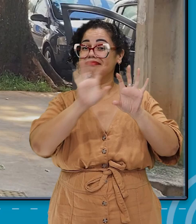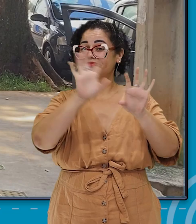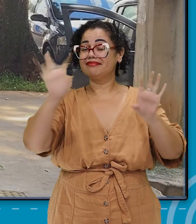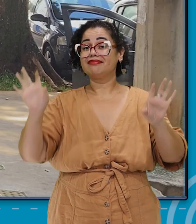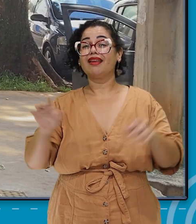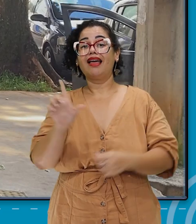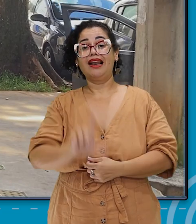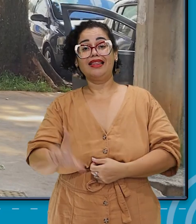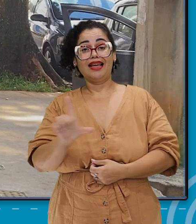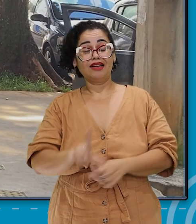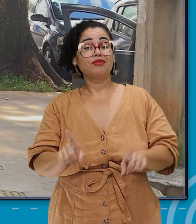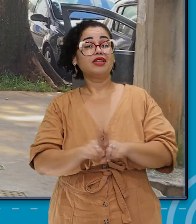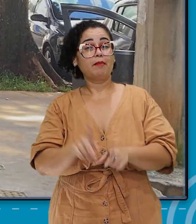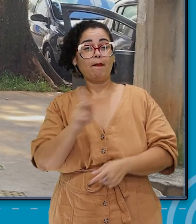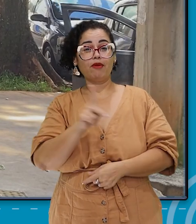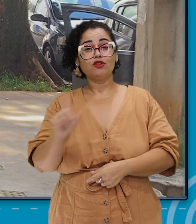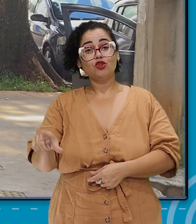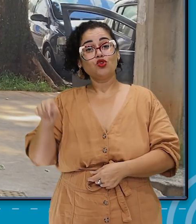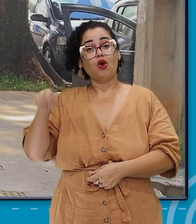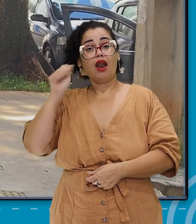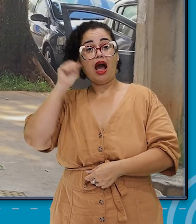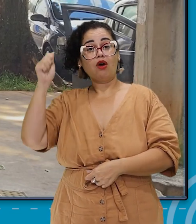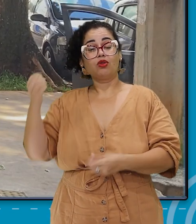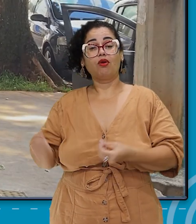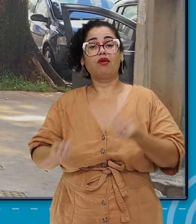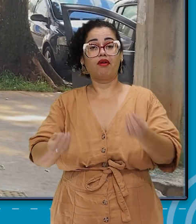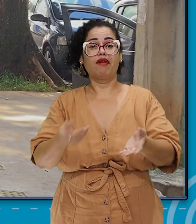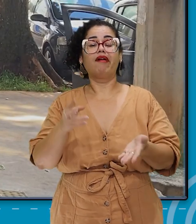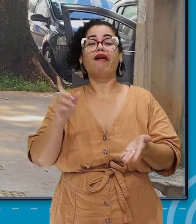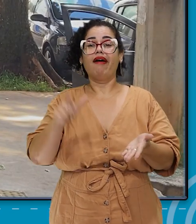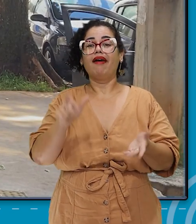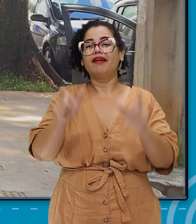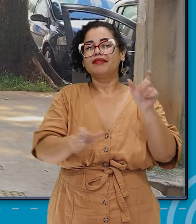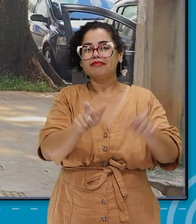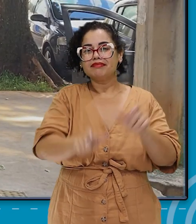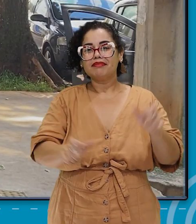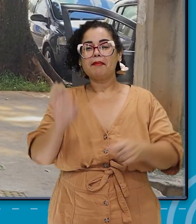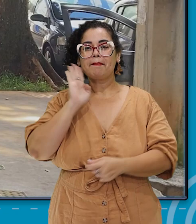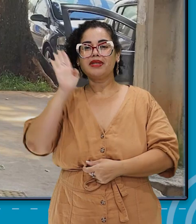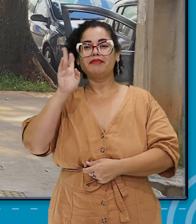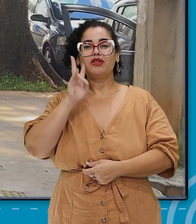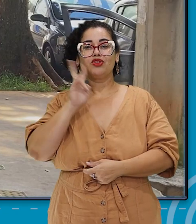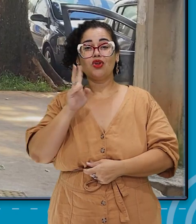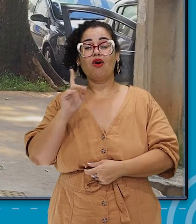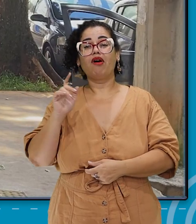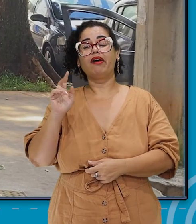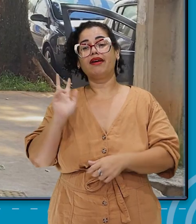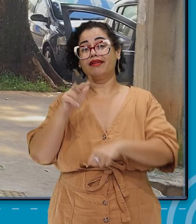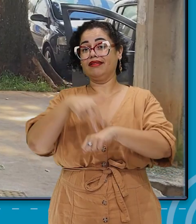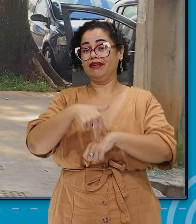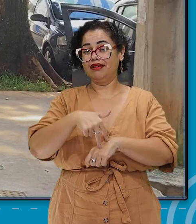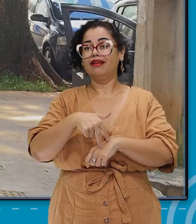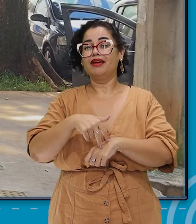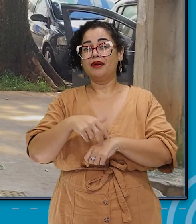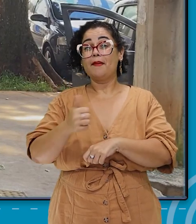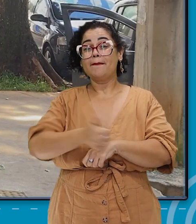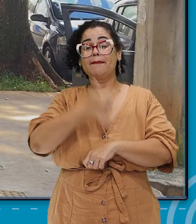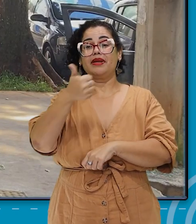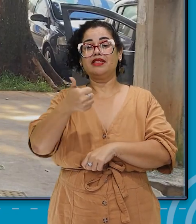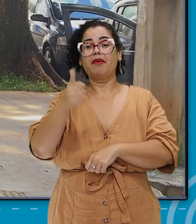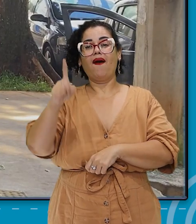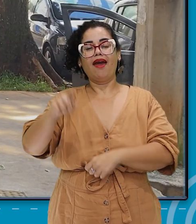percebe, na literatura que o professor escolhe no seu cotidiano, personagens principais nos livros, e não secundários,